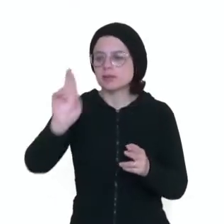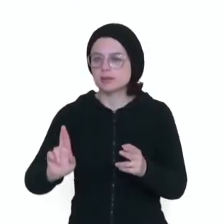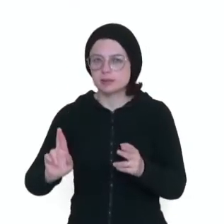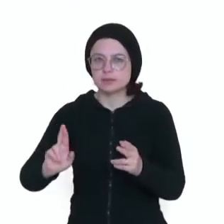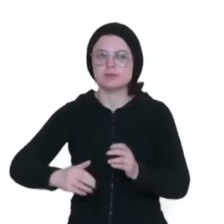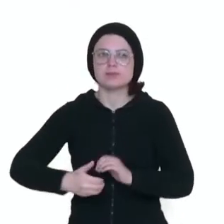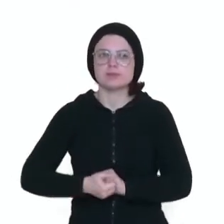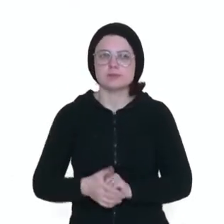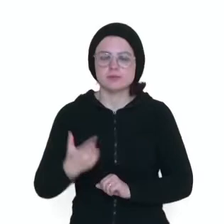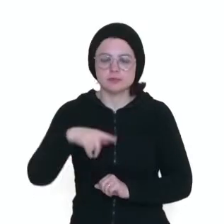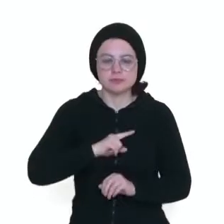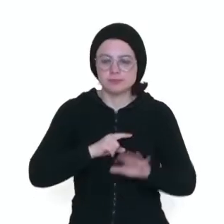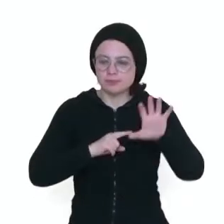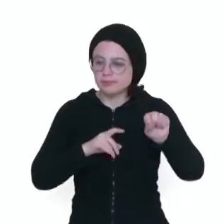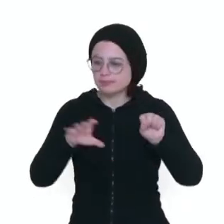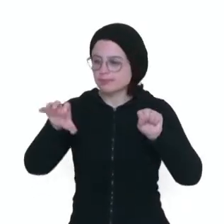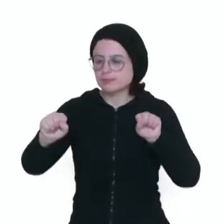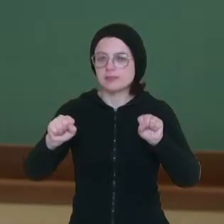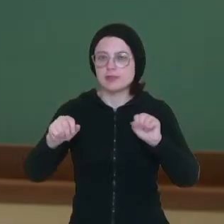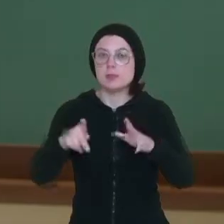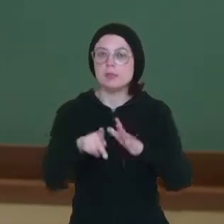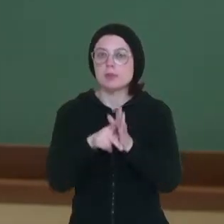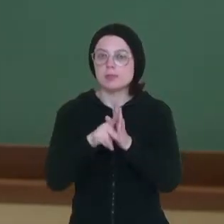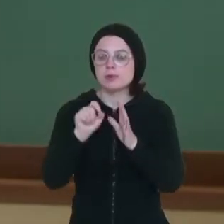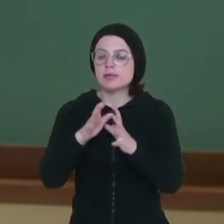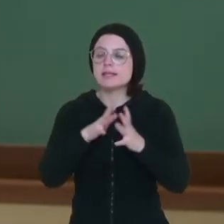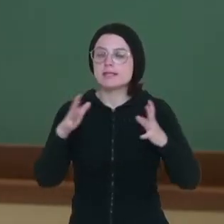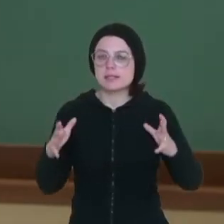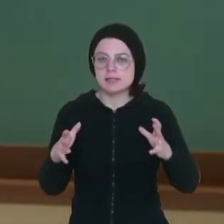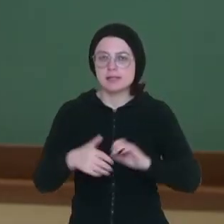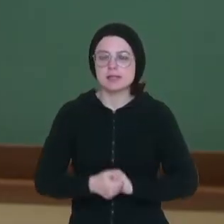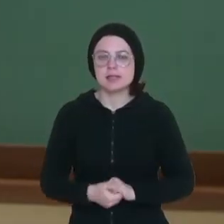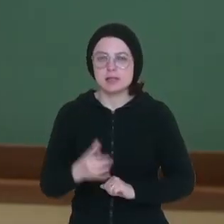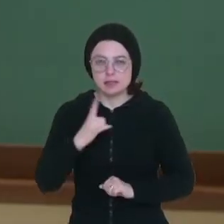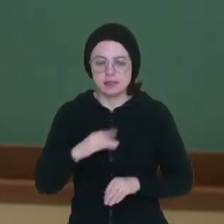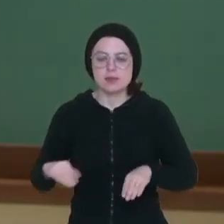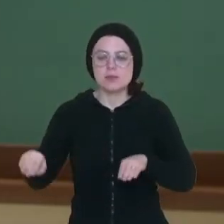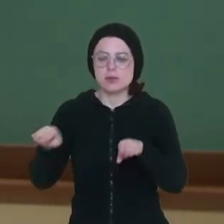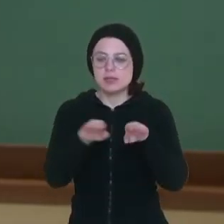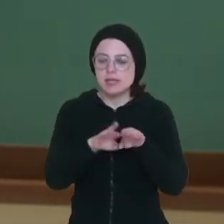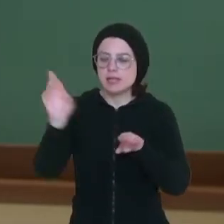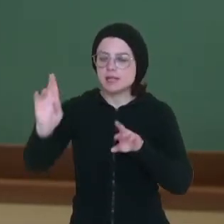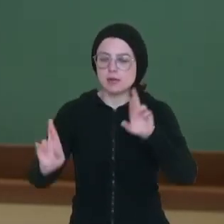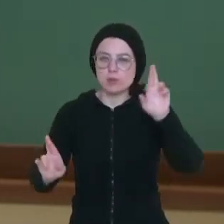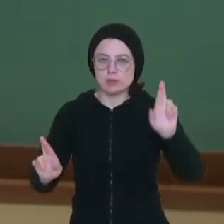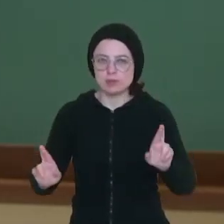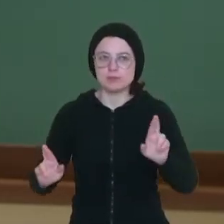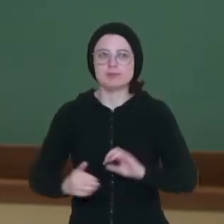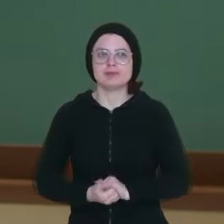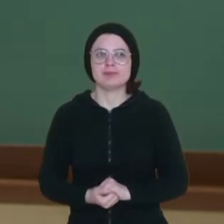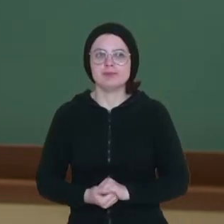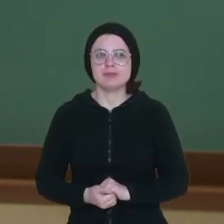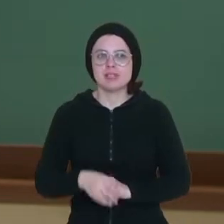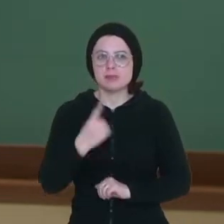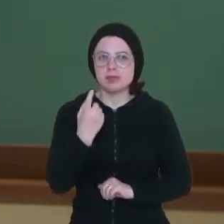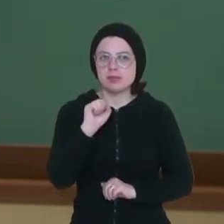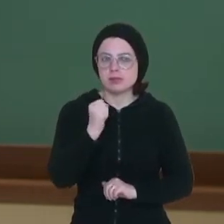medidas extraídas de grandezas, ou seja, a proporção é uma igualdade entre razões. E no ano de